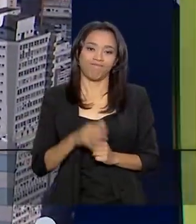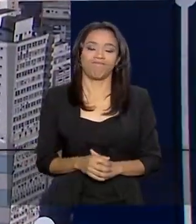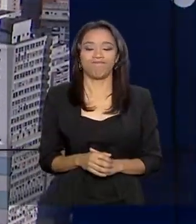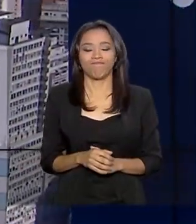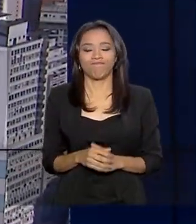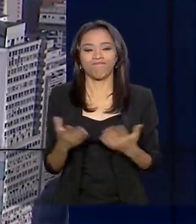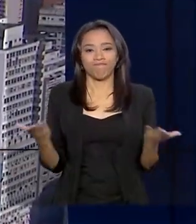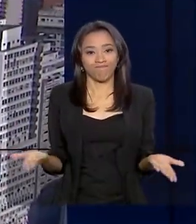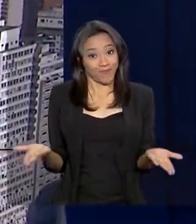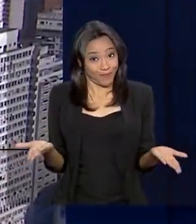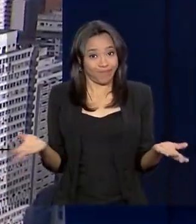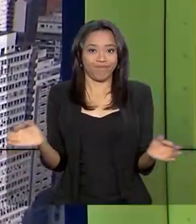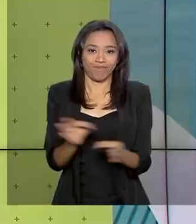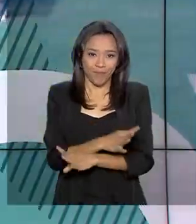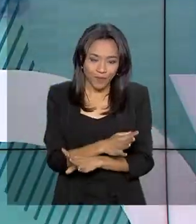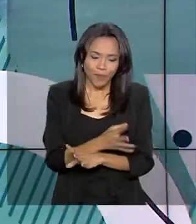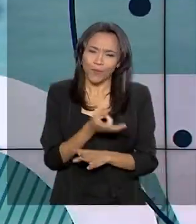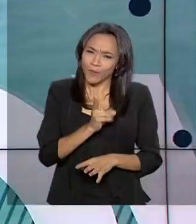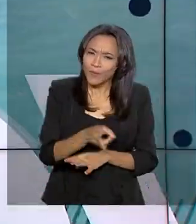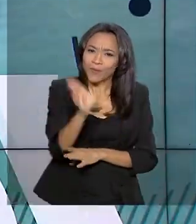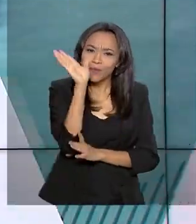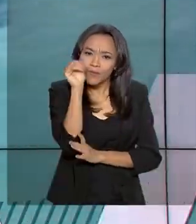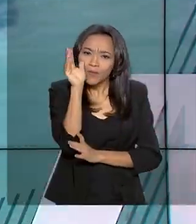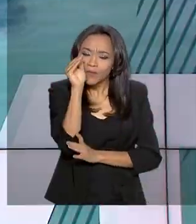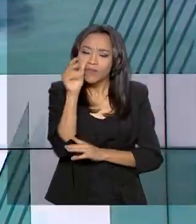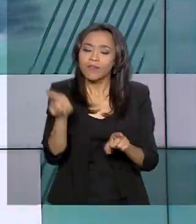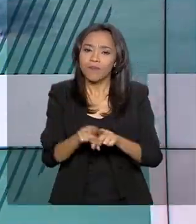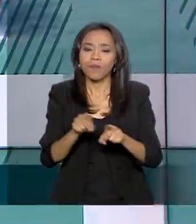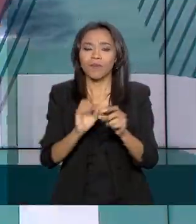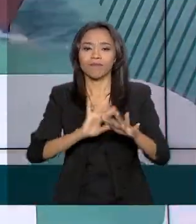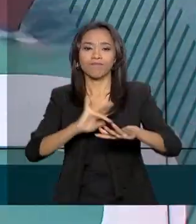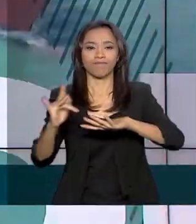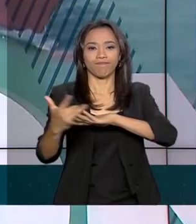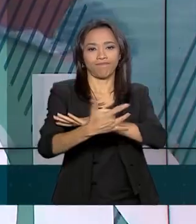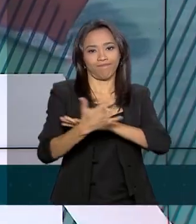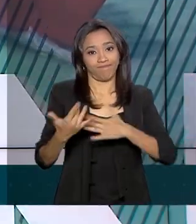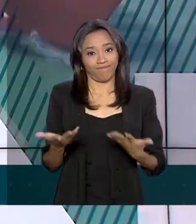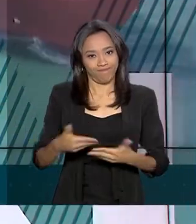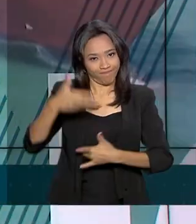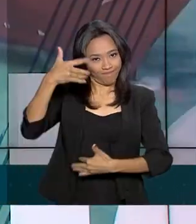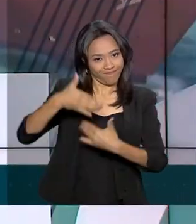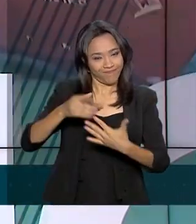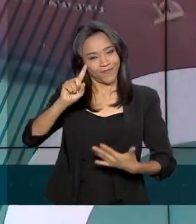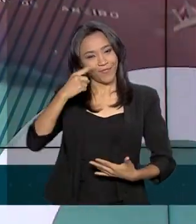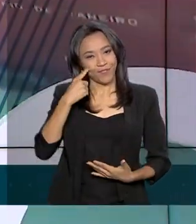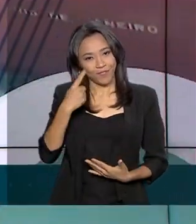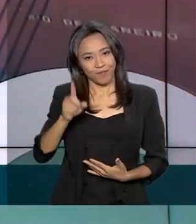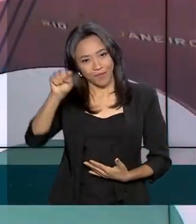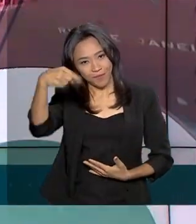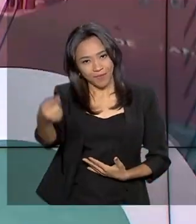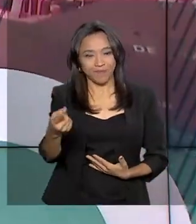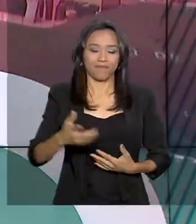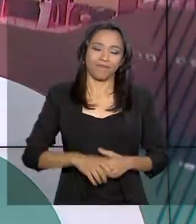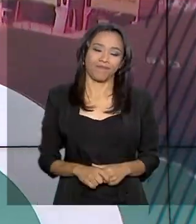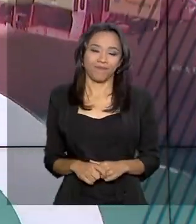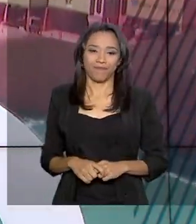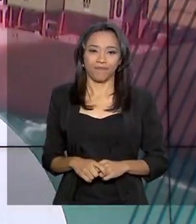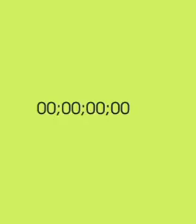O governo agora fica por aqui. Continue nos acompanhando também pelas redes sociais. Nos vemos na próxima edição. Até lá!